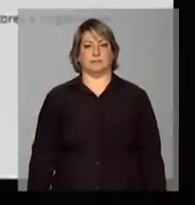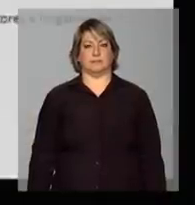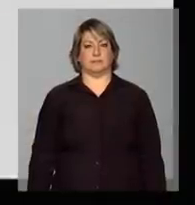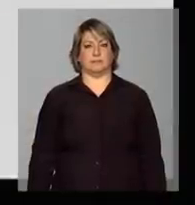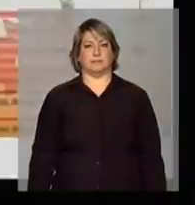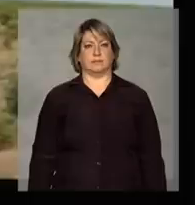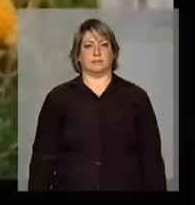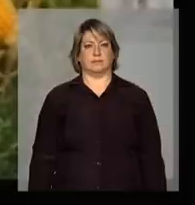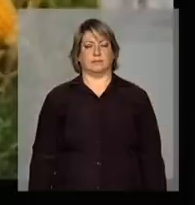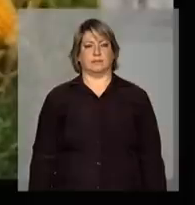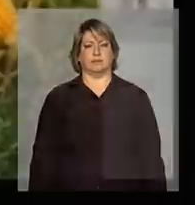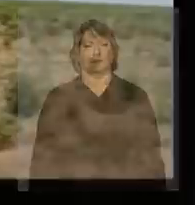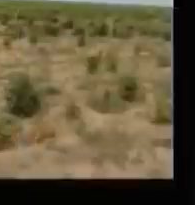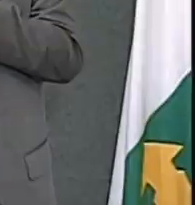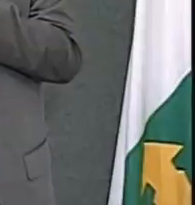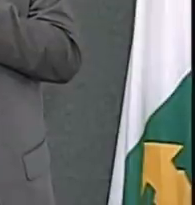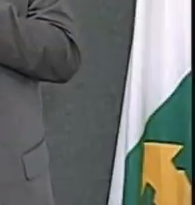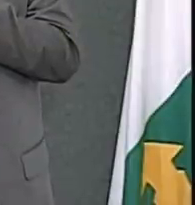Bom,